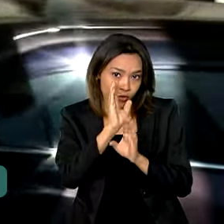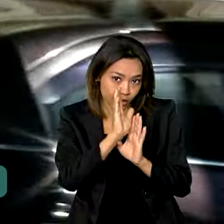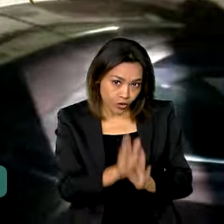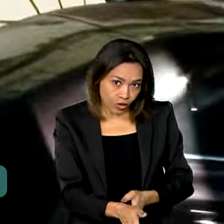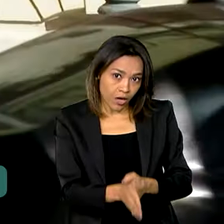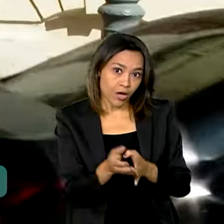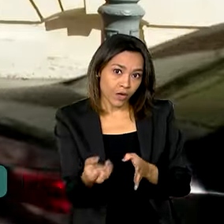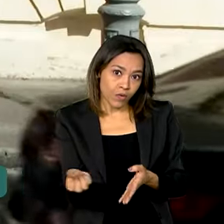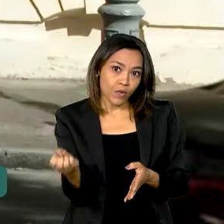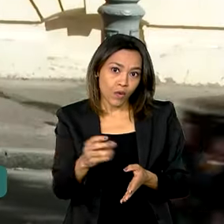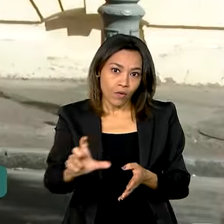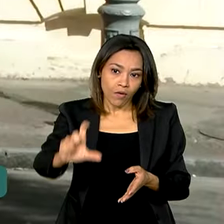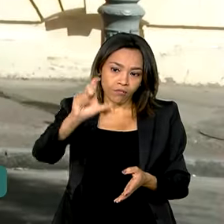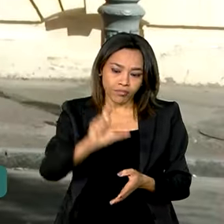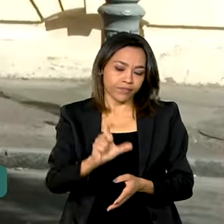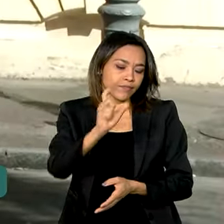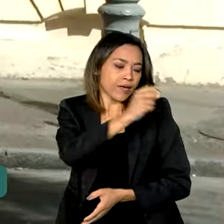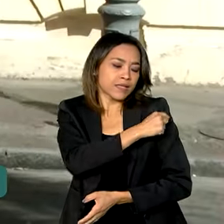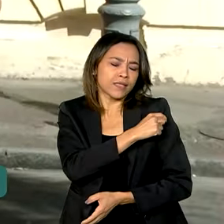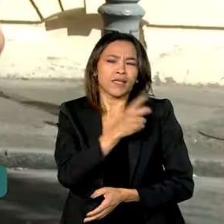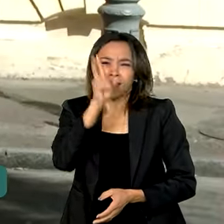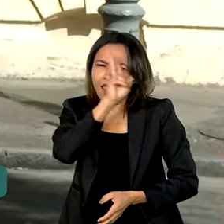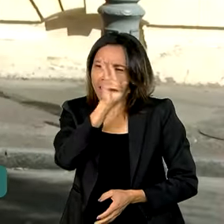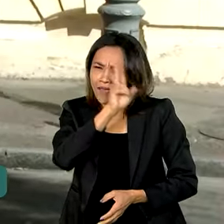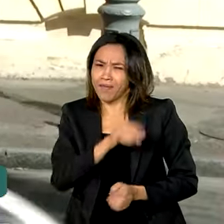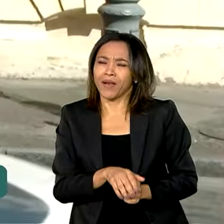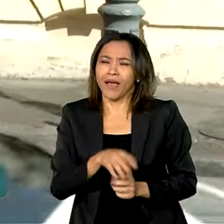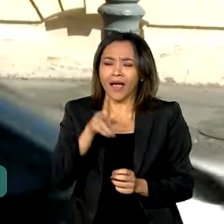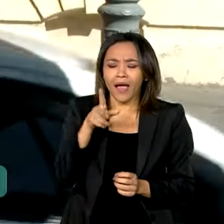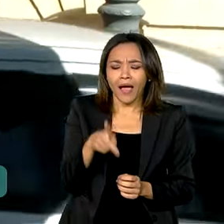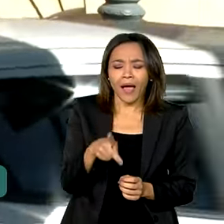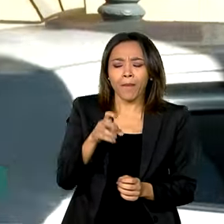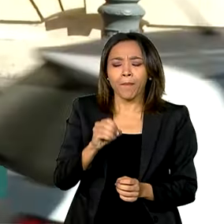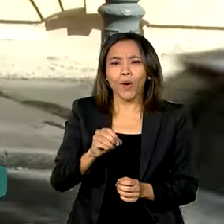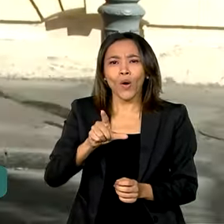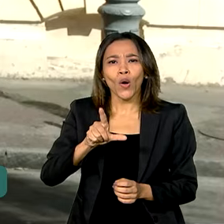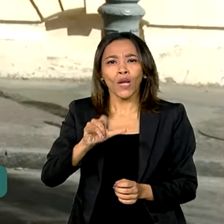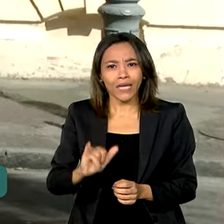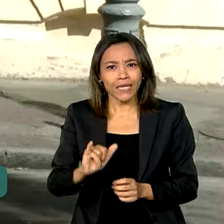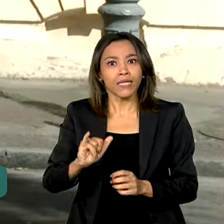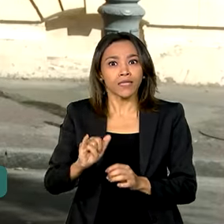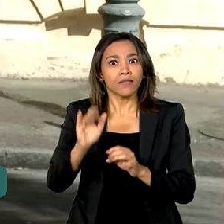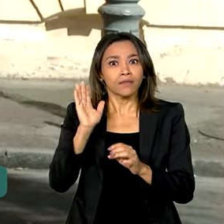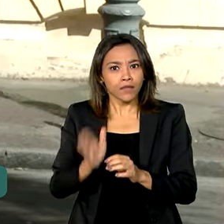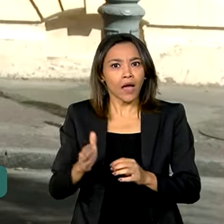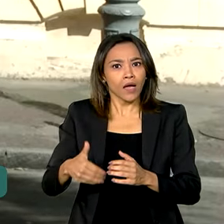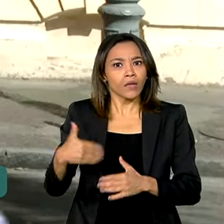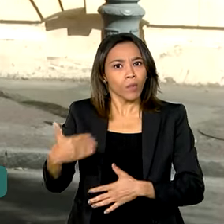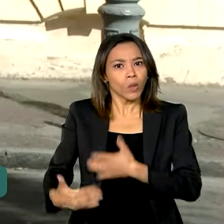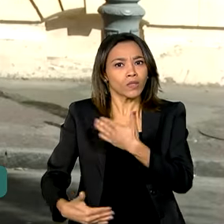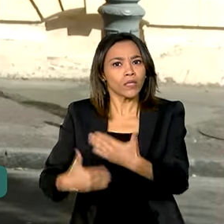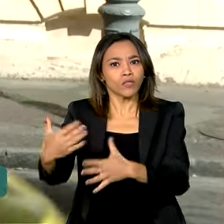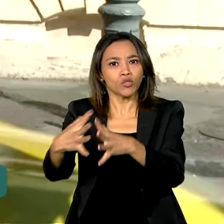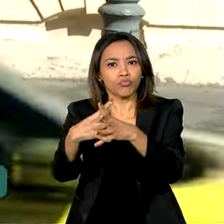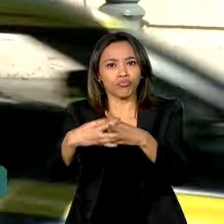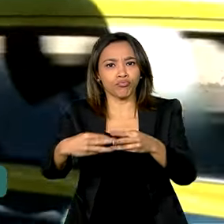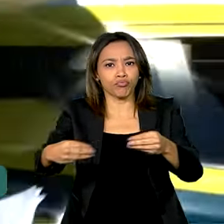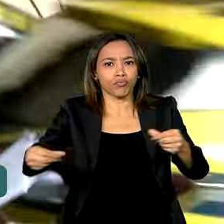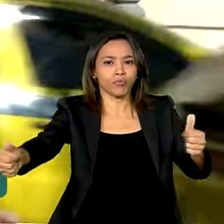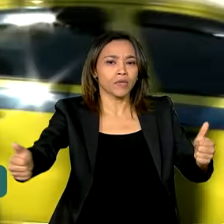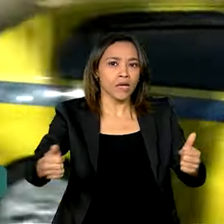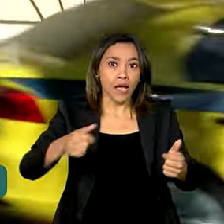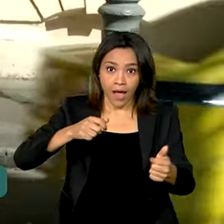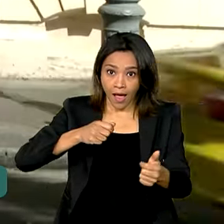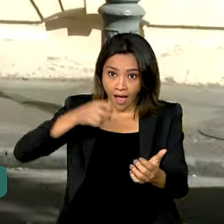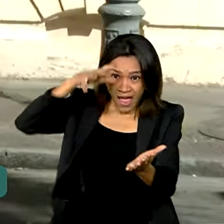da vacina. A gente lembra que a poliomielite está em processo de erradicação no Brasil e não há registro de casos